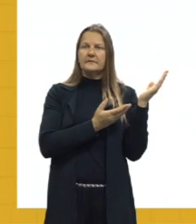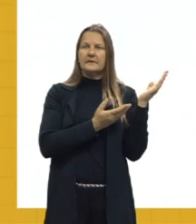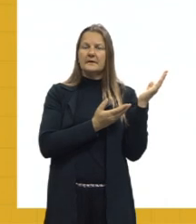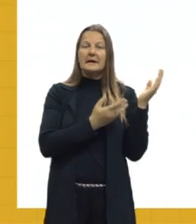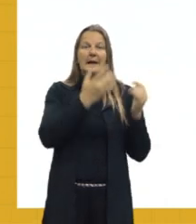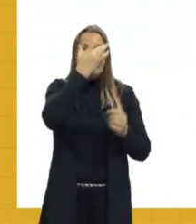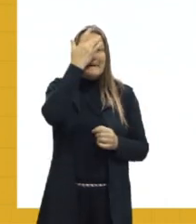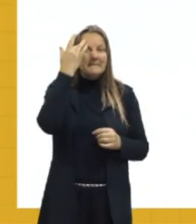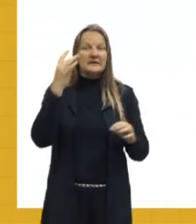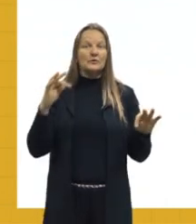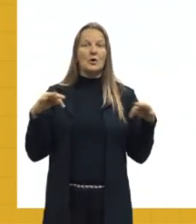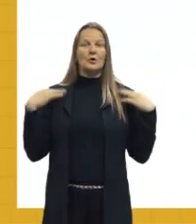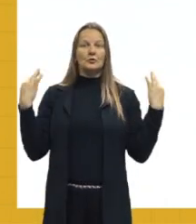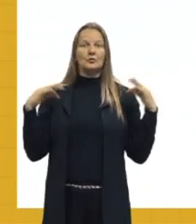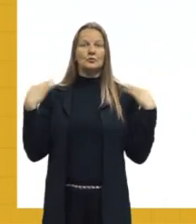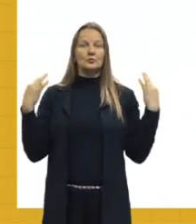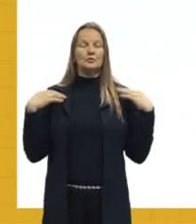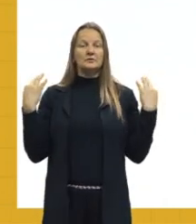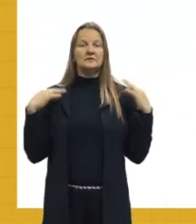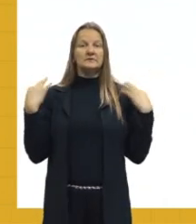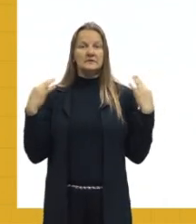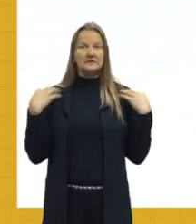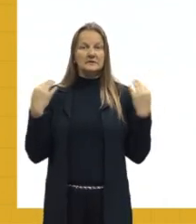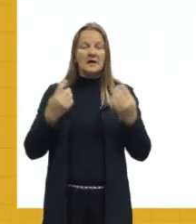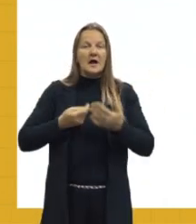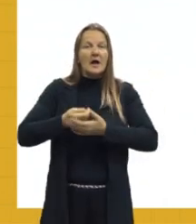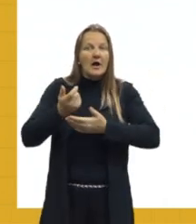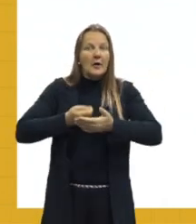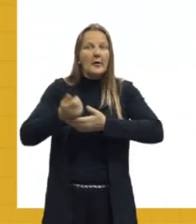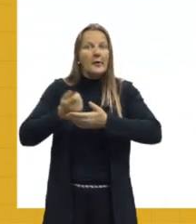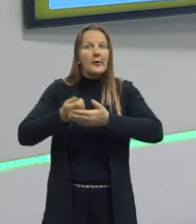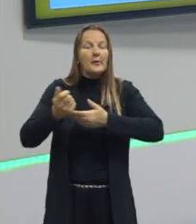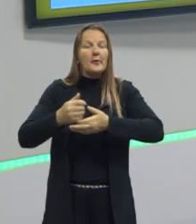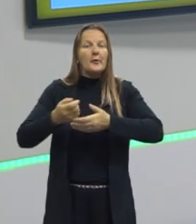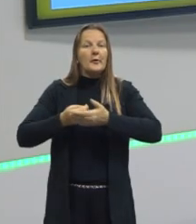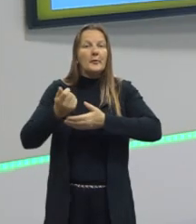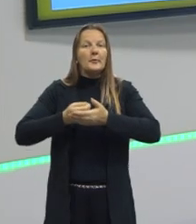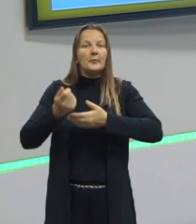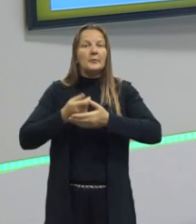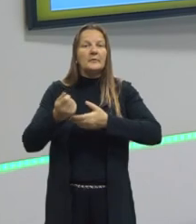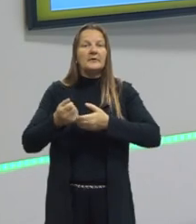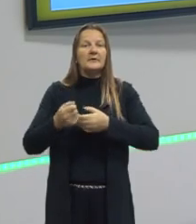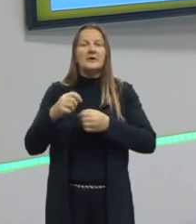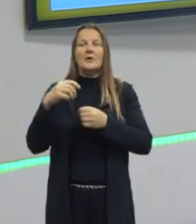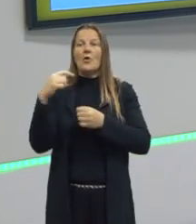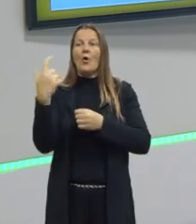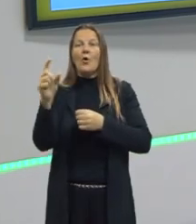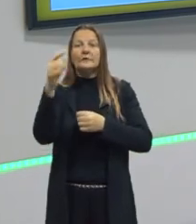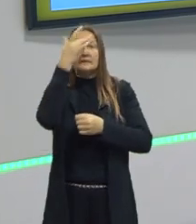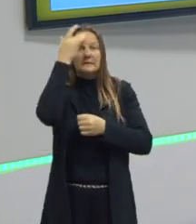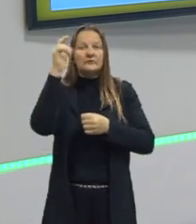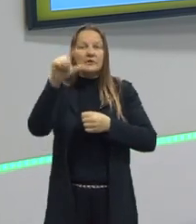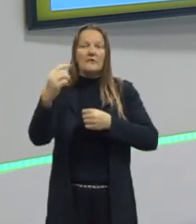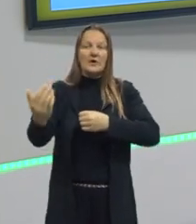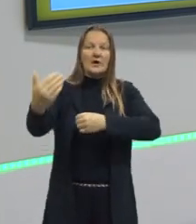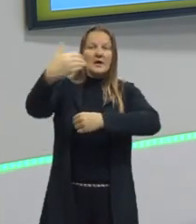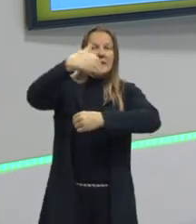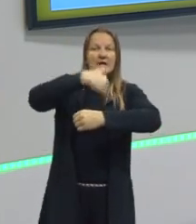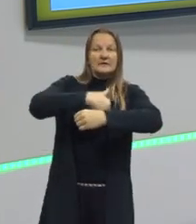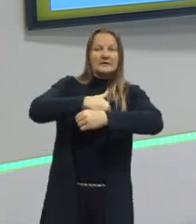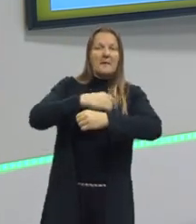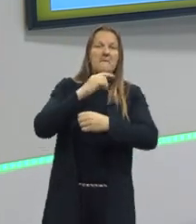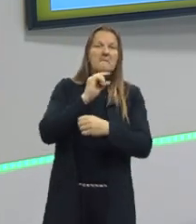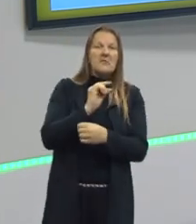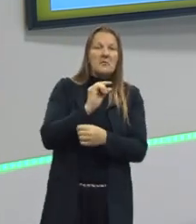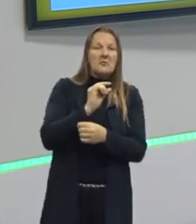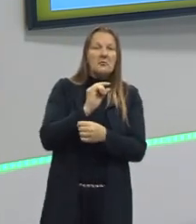argentinos gastam mais do que os turistas de fora gastariam dentro da Argentina. Então, tu leva mais dinheiro para fora do que tu traz.